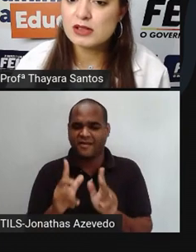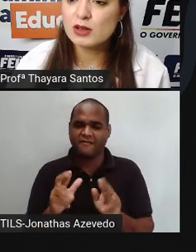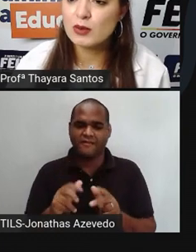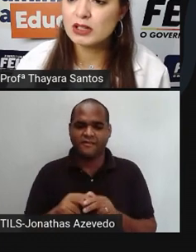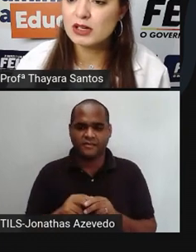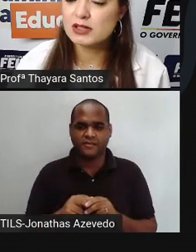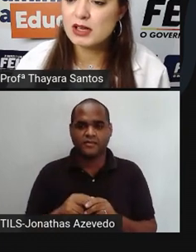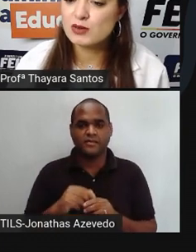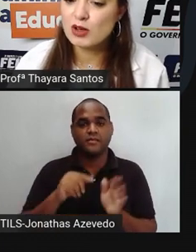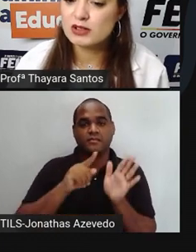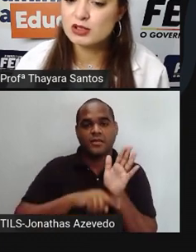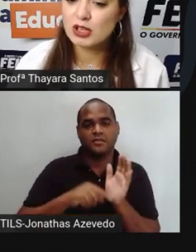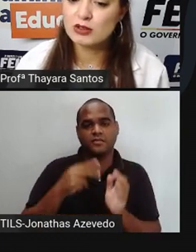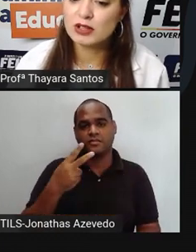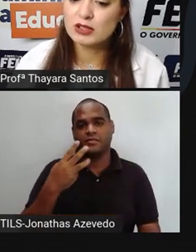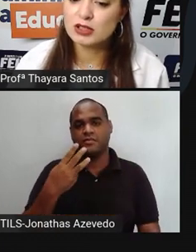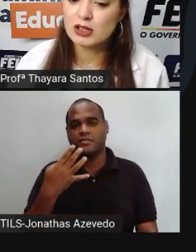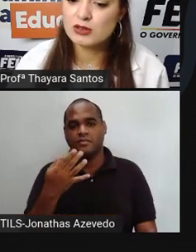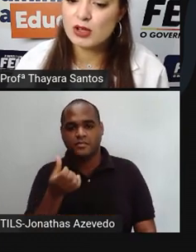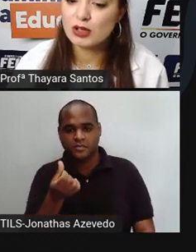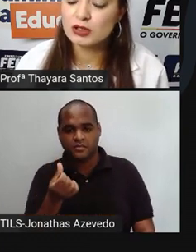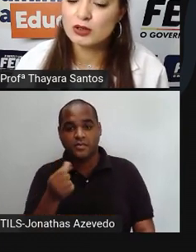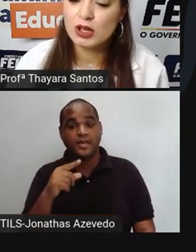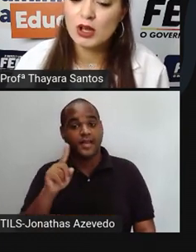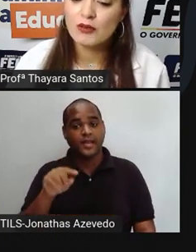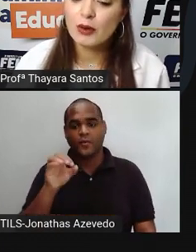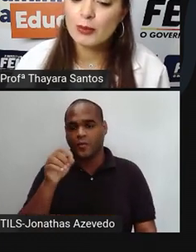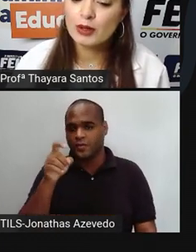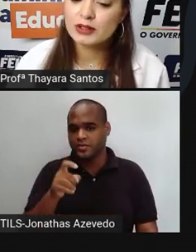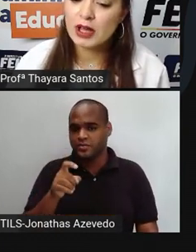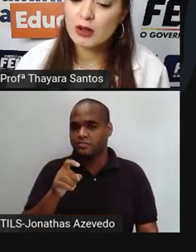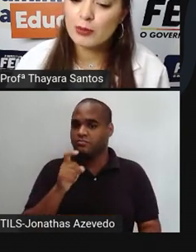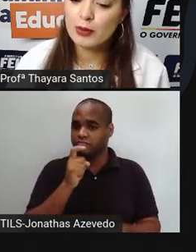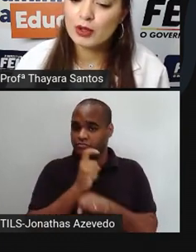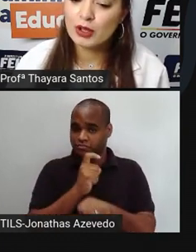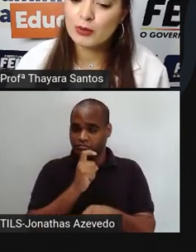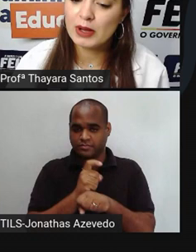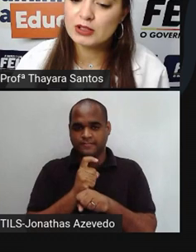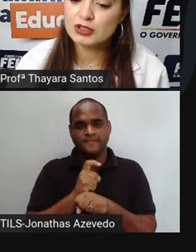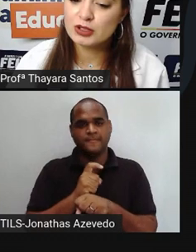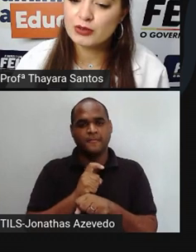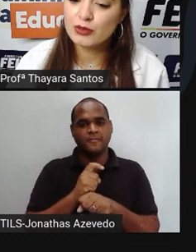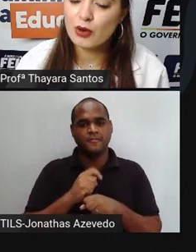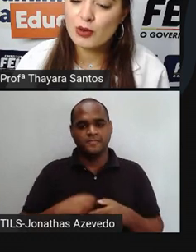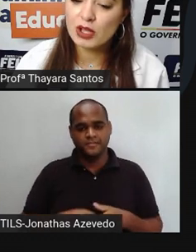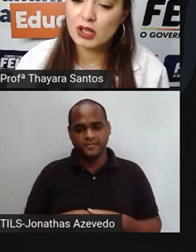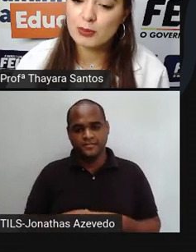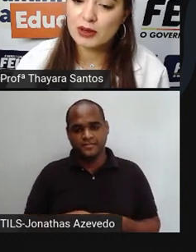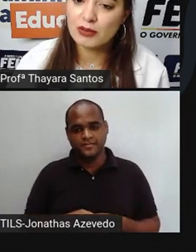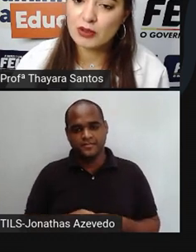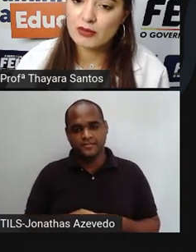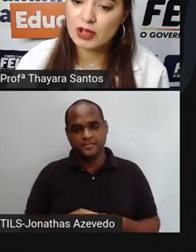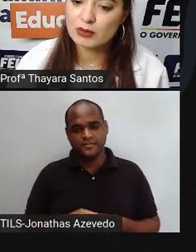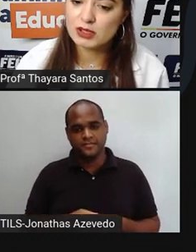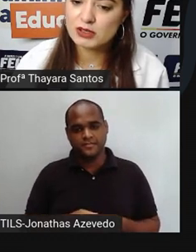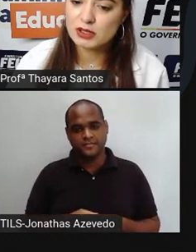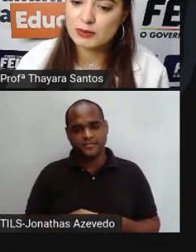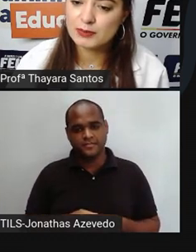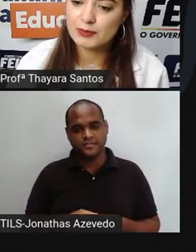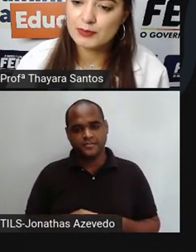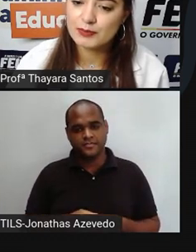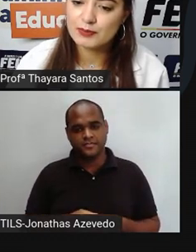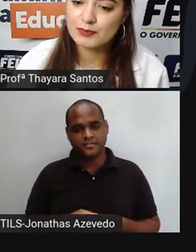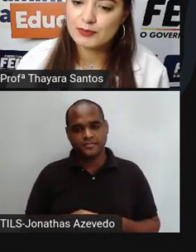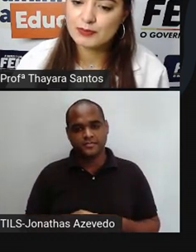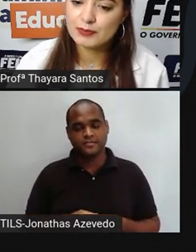menos 246, o oxigênio está em estado sólido. Vamos botar um pouquinho mais de fogo aqui para ver o que vai acontecer.